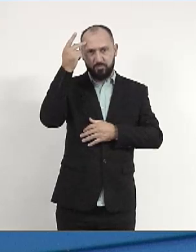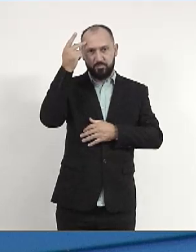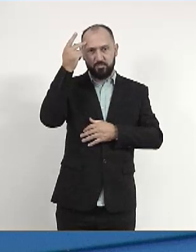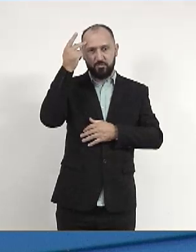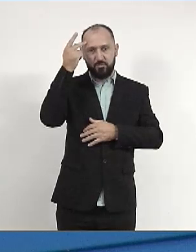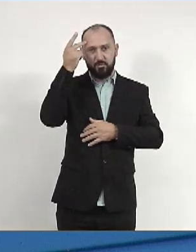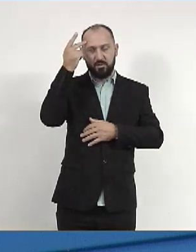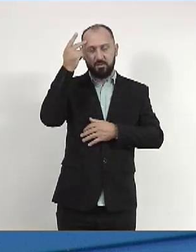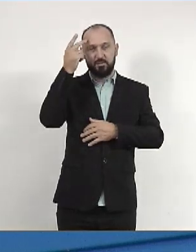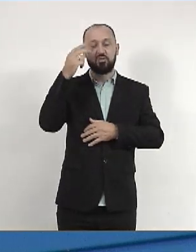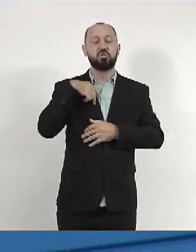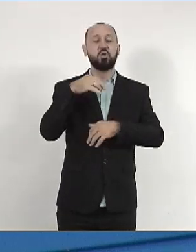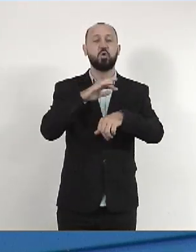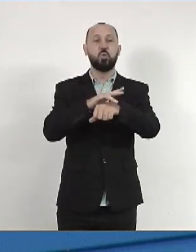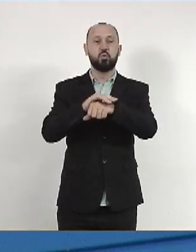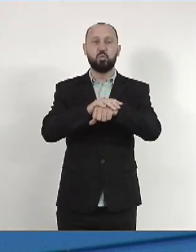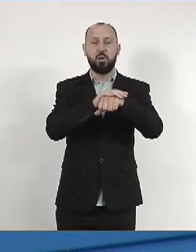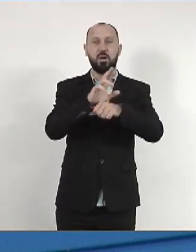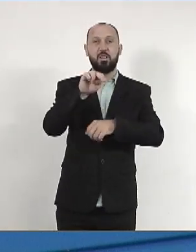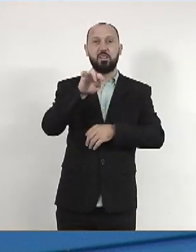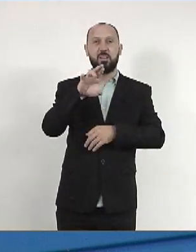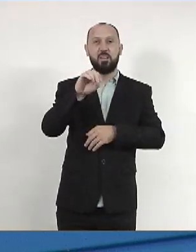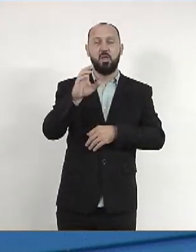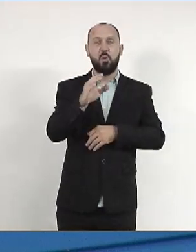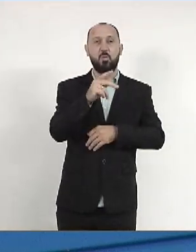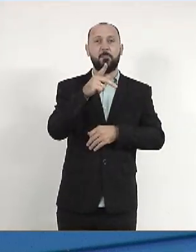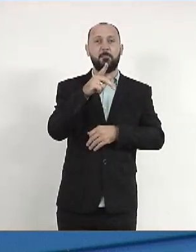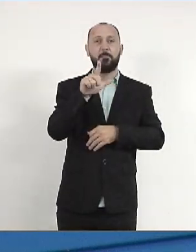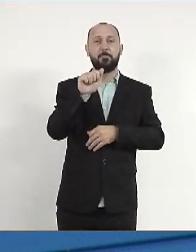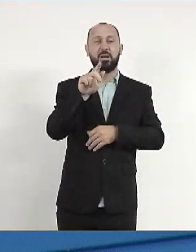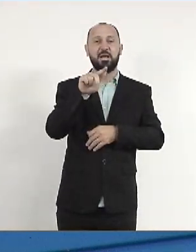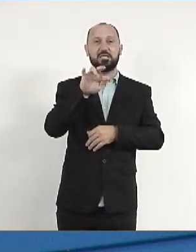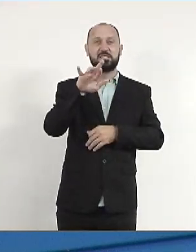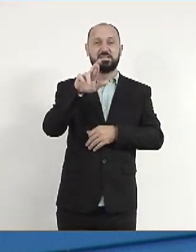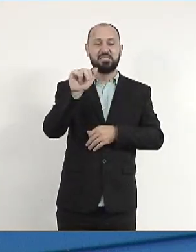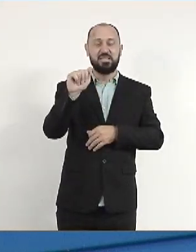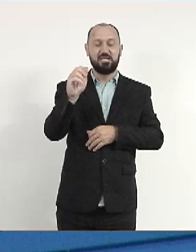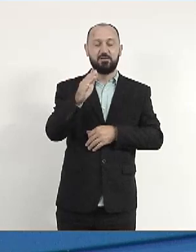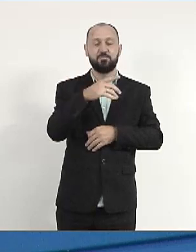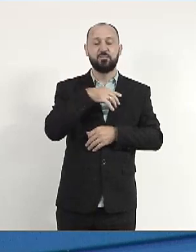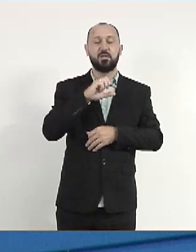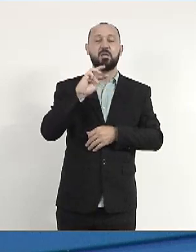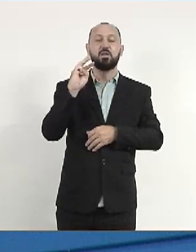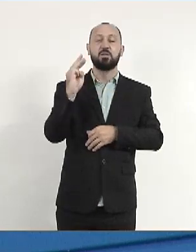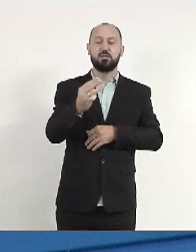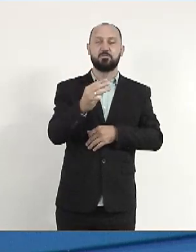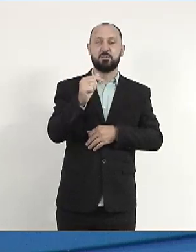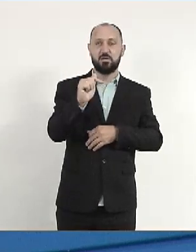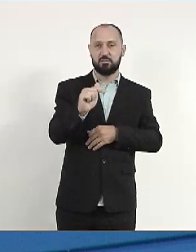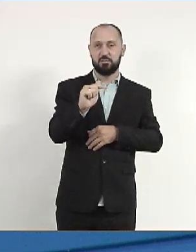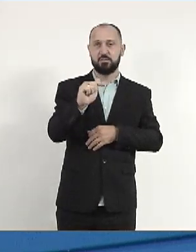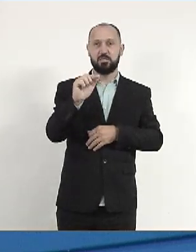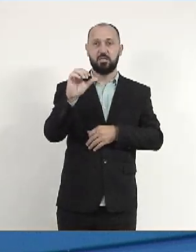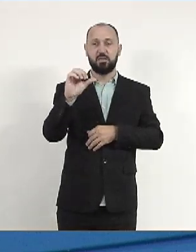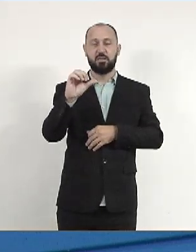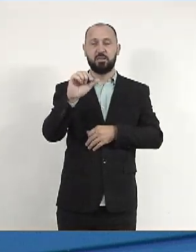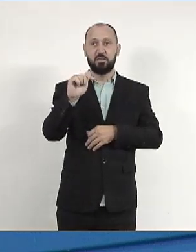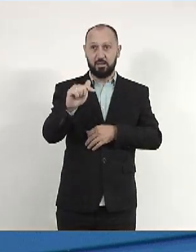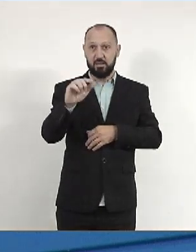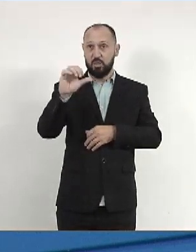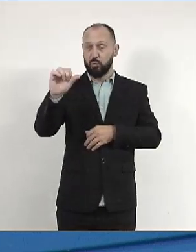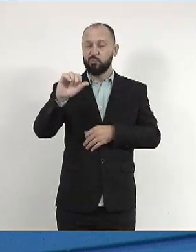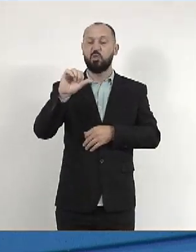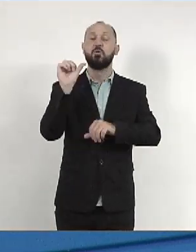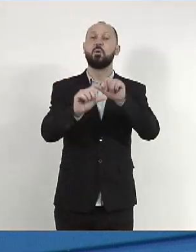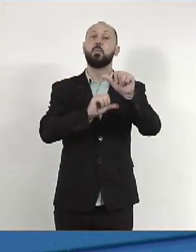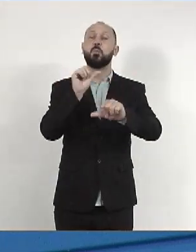neoplasia maligna, alterando a Lei nº.779, de 11